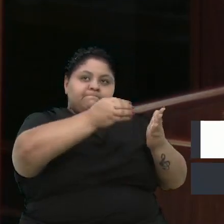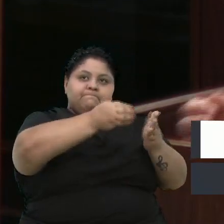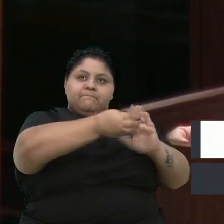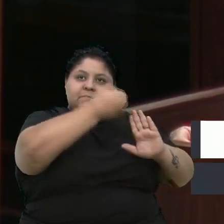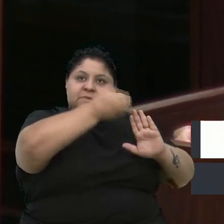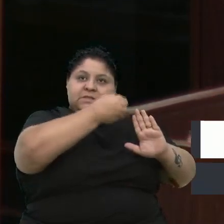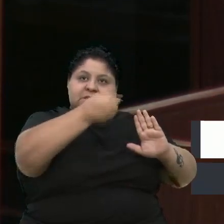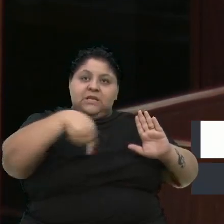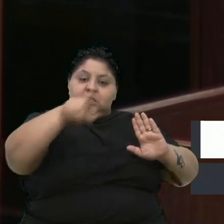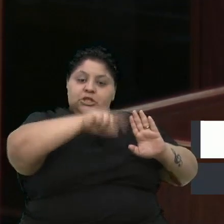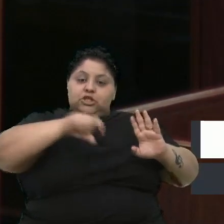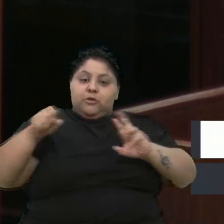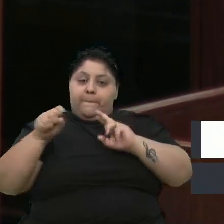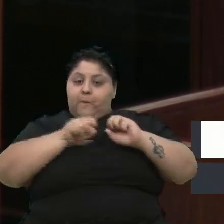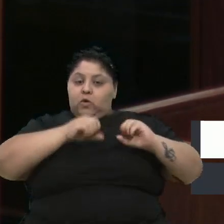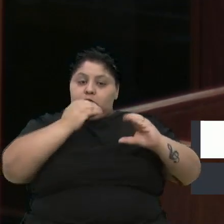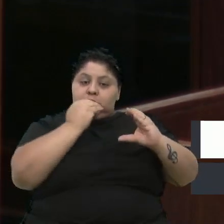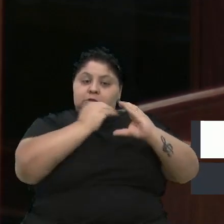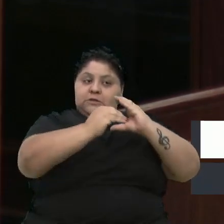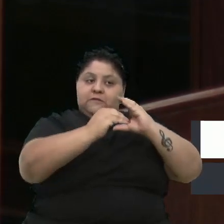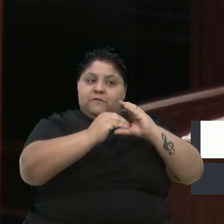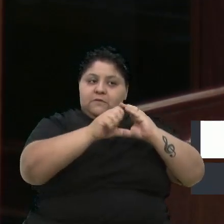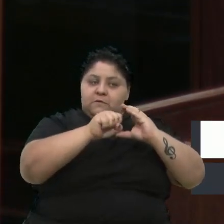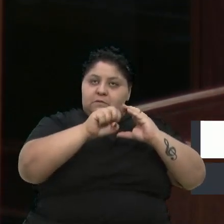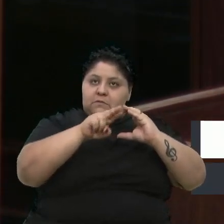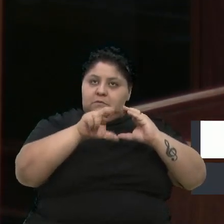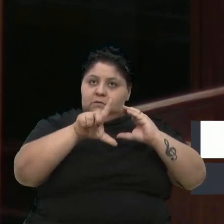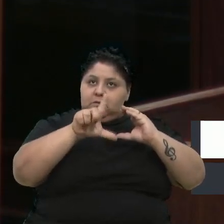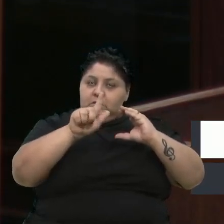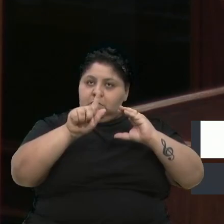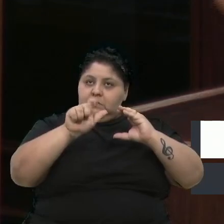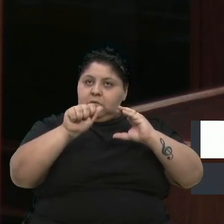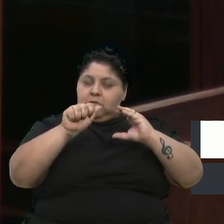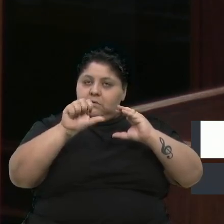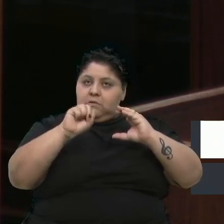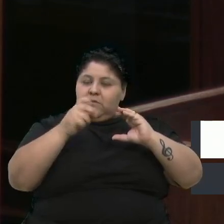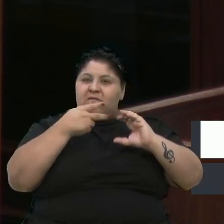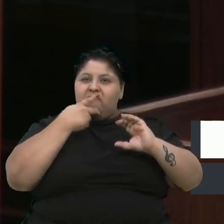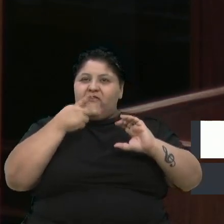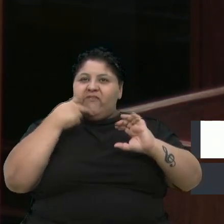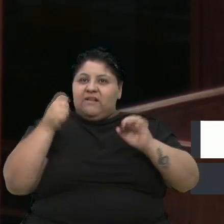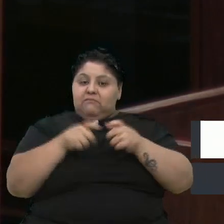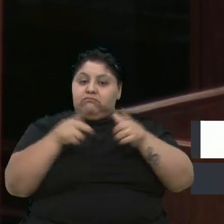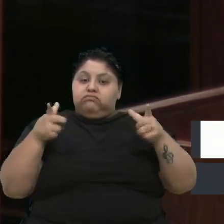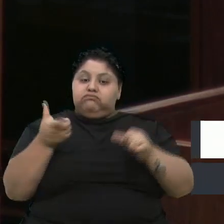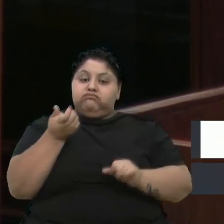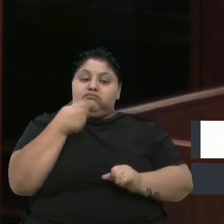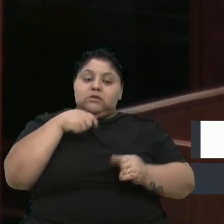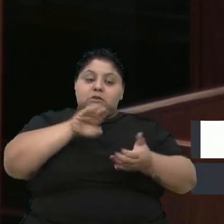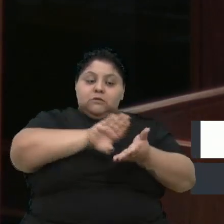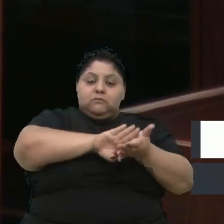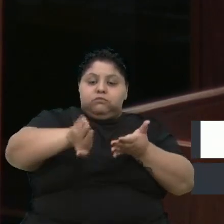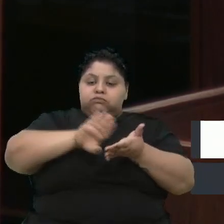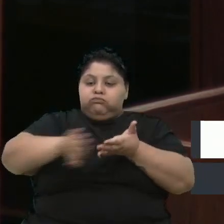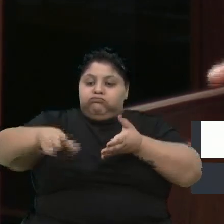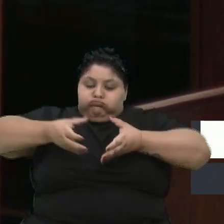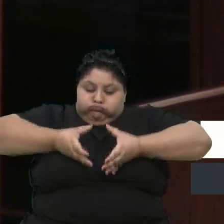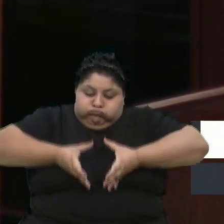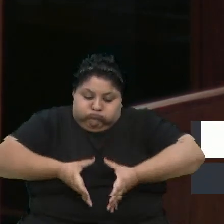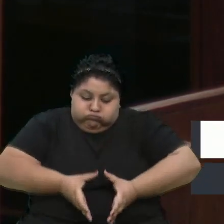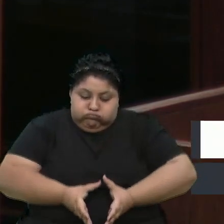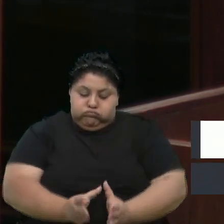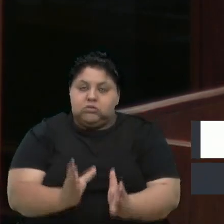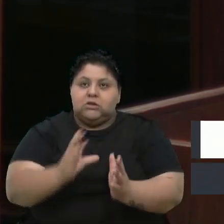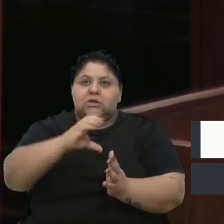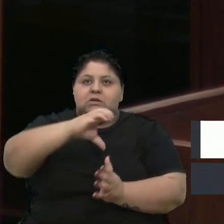enviar aí para a Sulgás, falando dessa grande necessidade da retirada desses 92